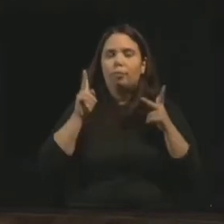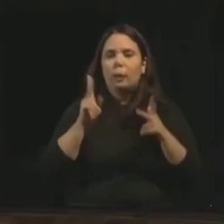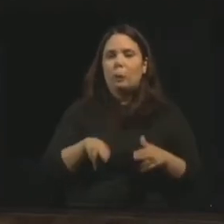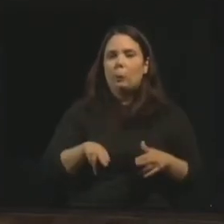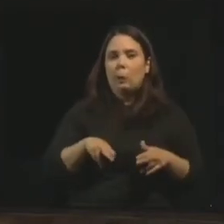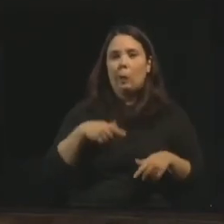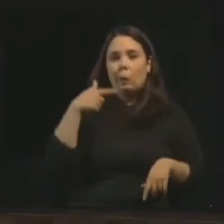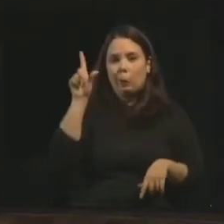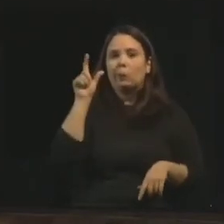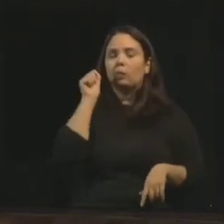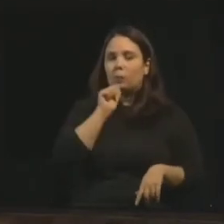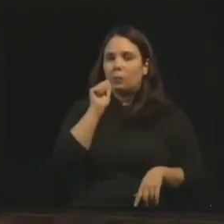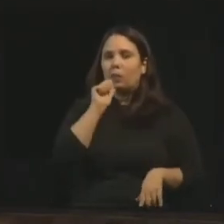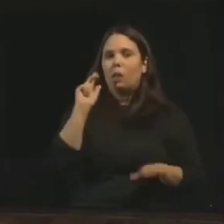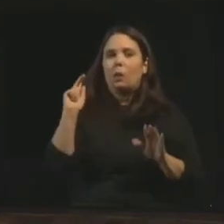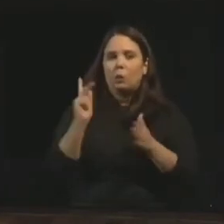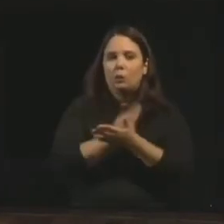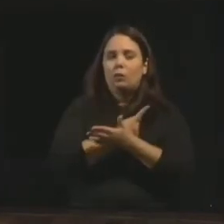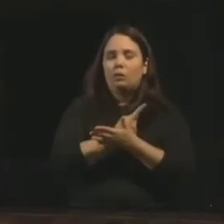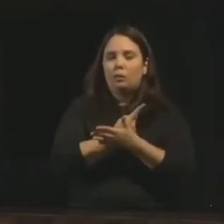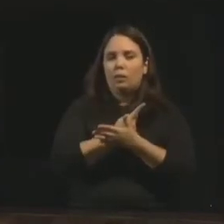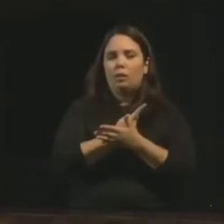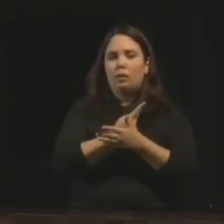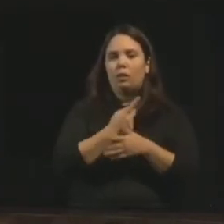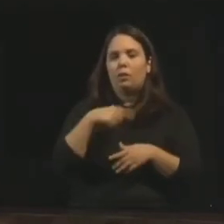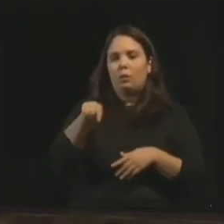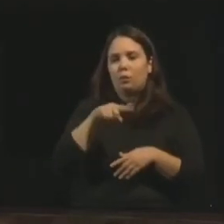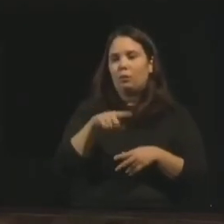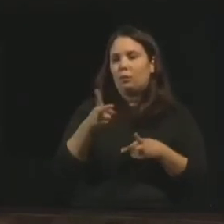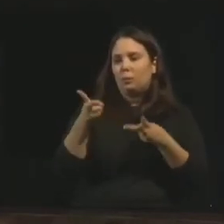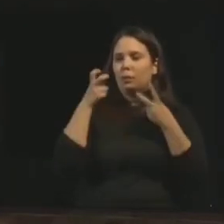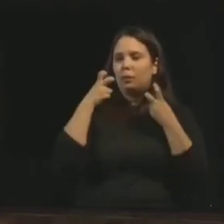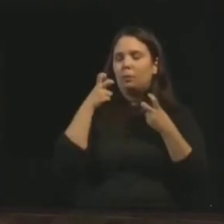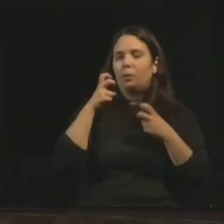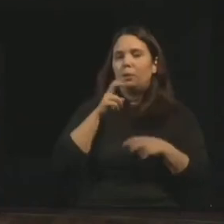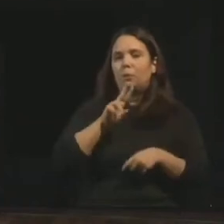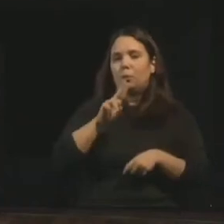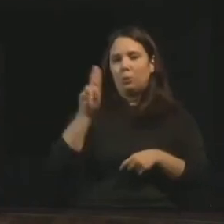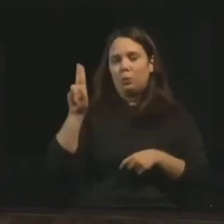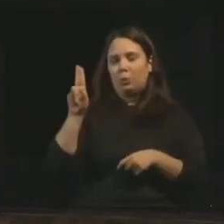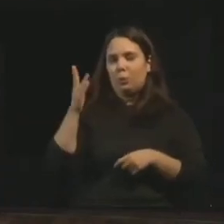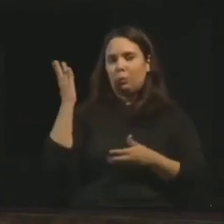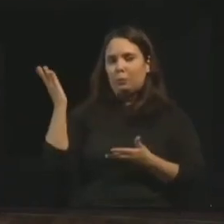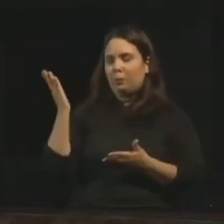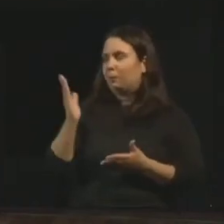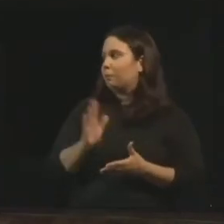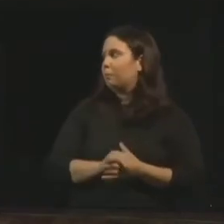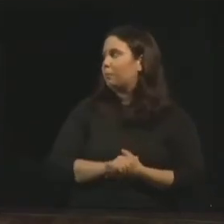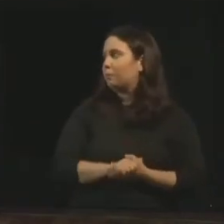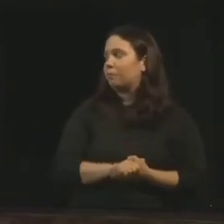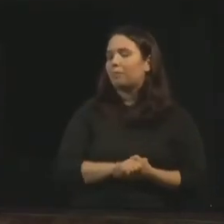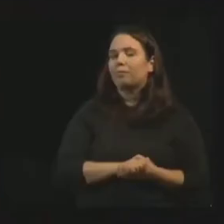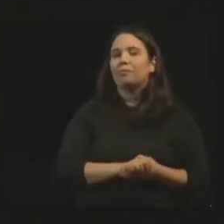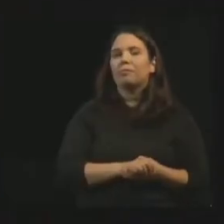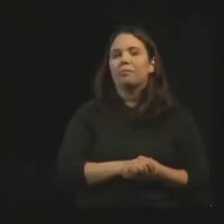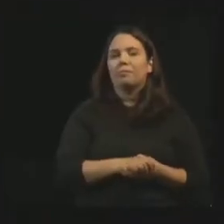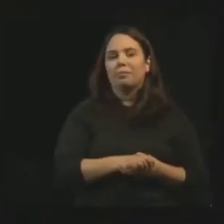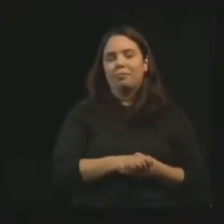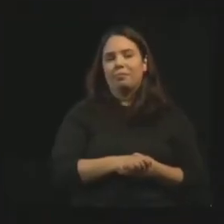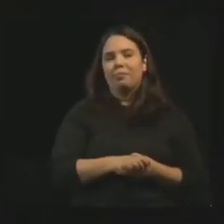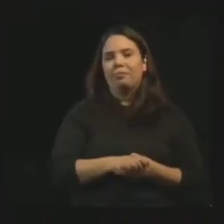fulana, que vocês aqui adivinharam o nome aqui que traz a pessoa amada. Às vezes, não é bom trazer.